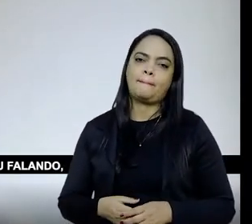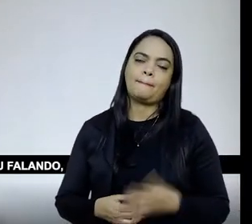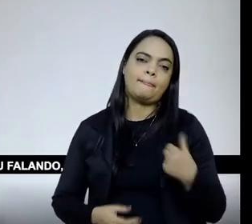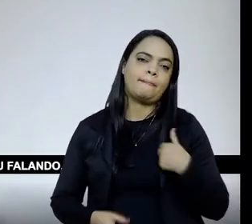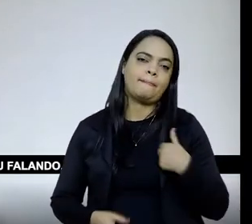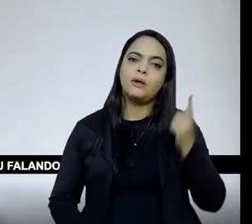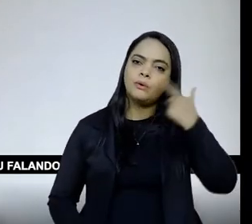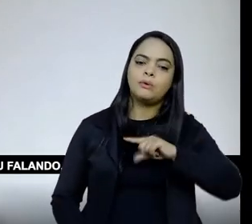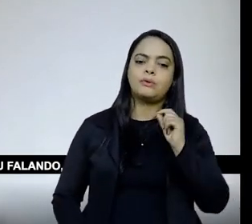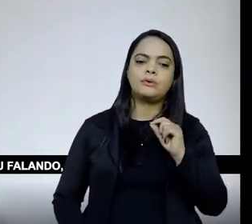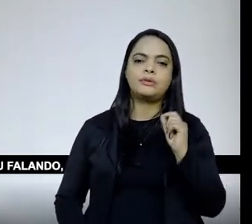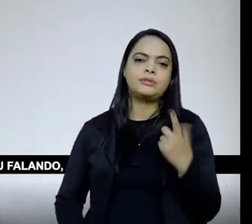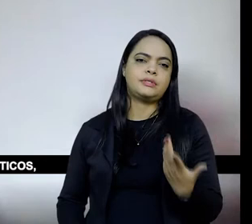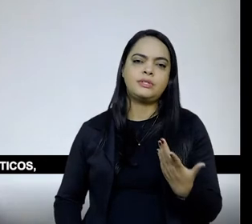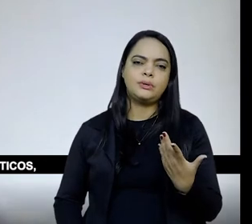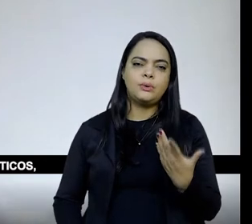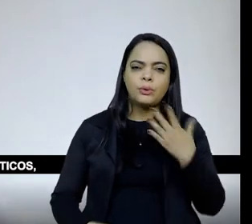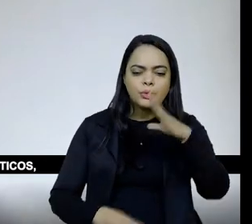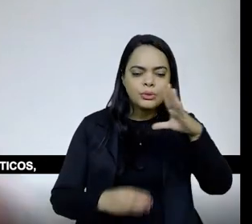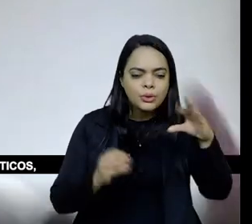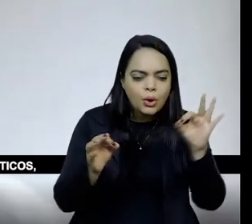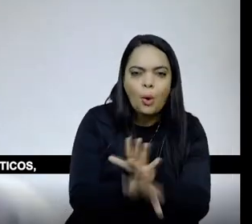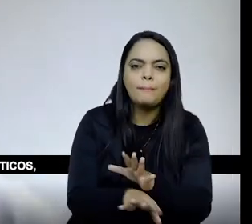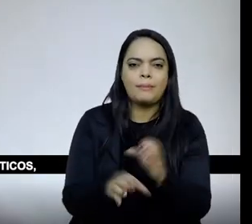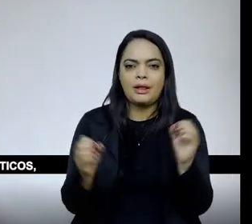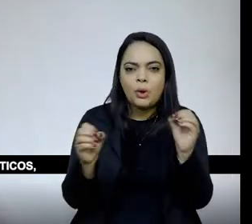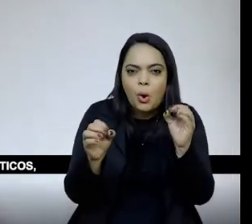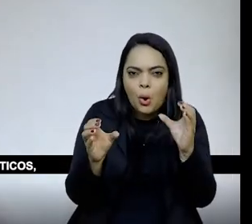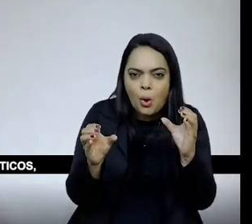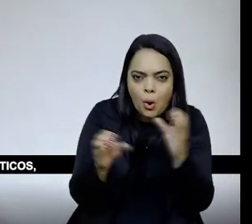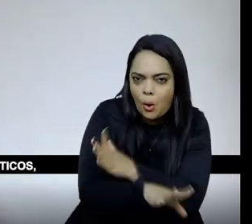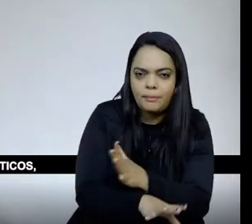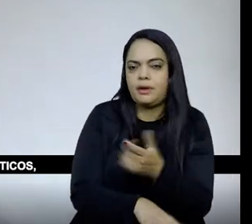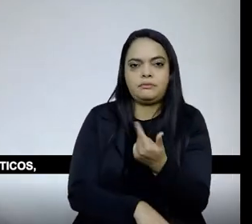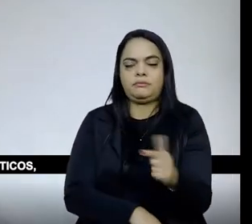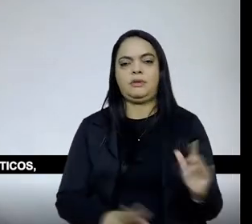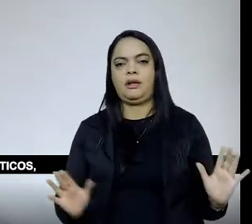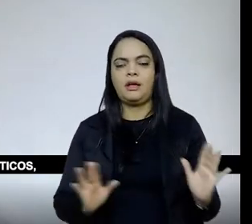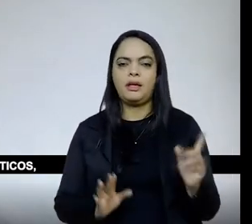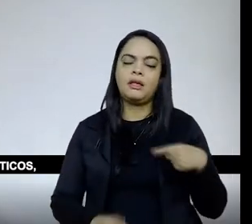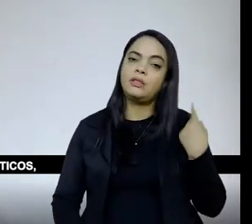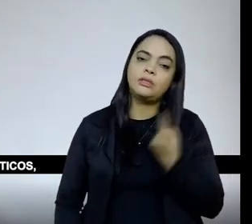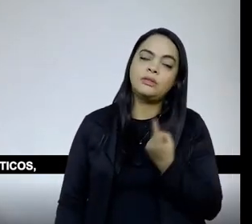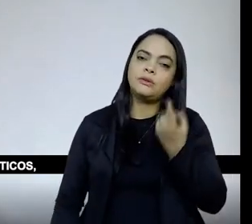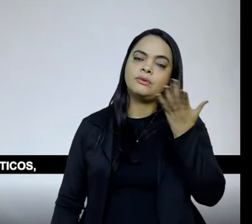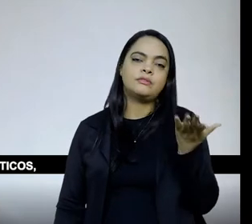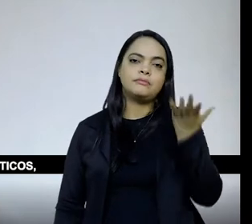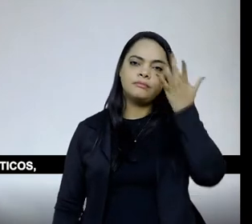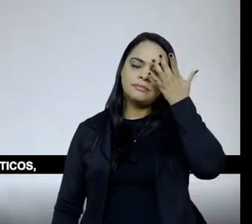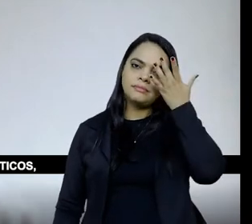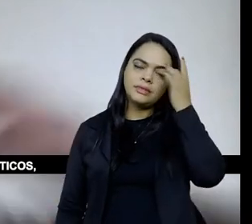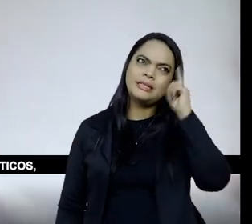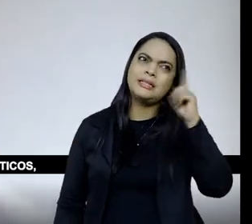daquilo sobre o qual eu estou falando, as pessoas corrigem. Então, a gente não ter essa ideia de que os textos dentro do